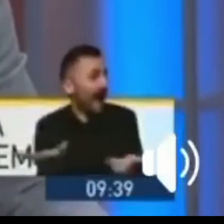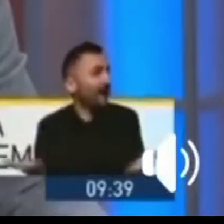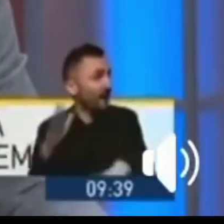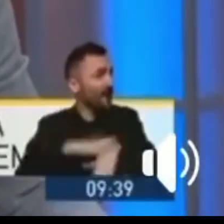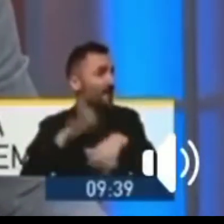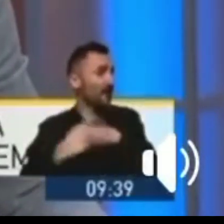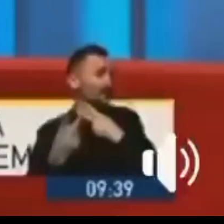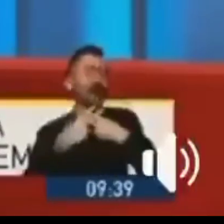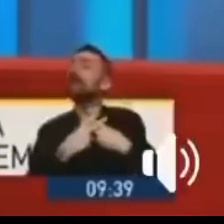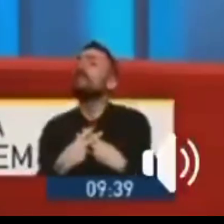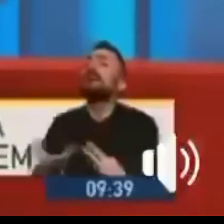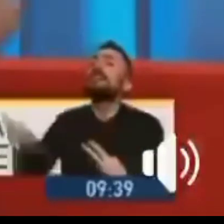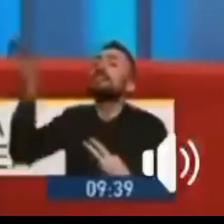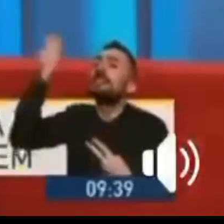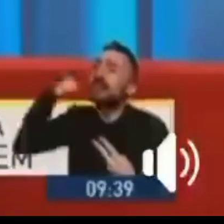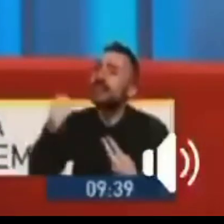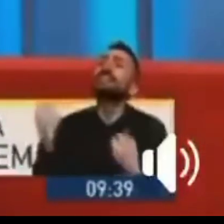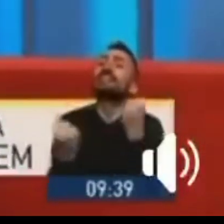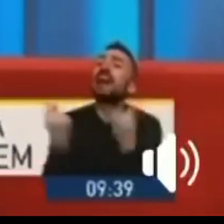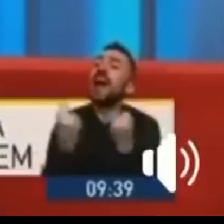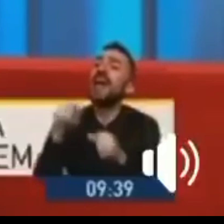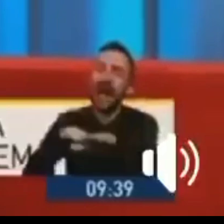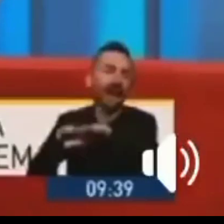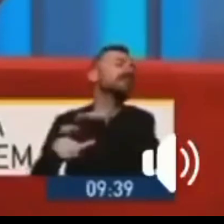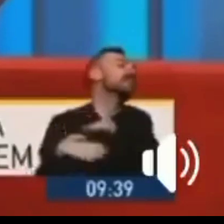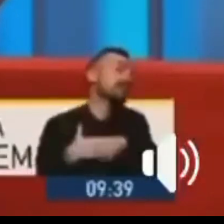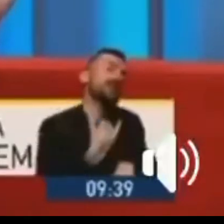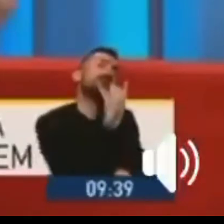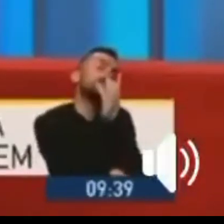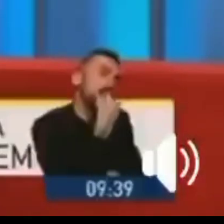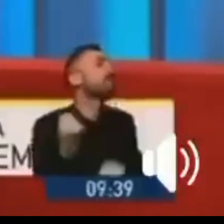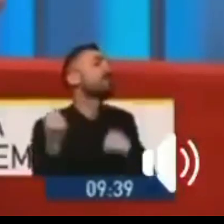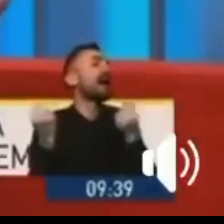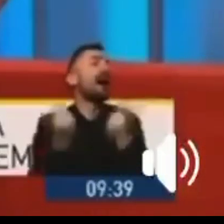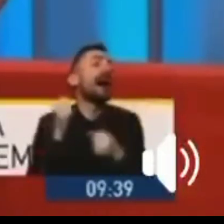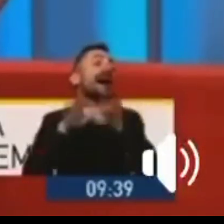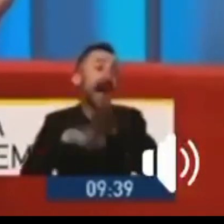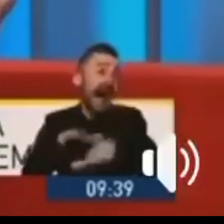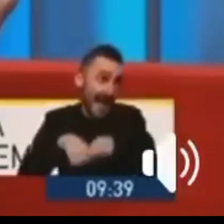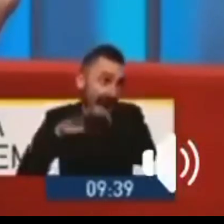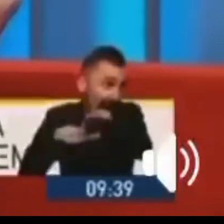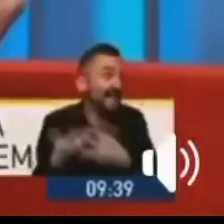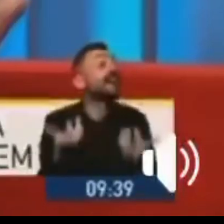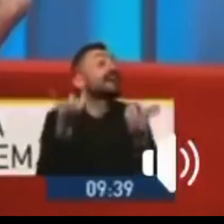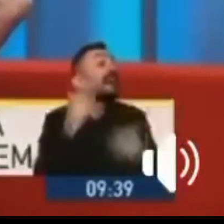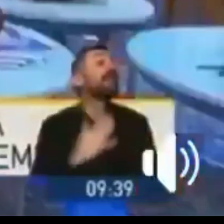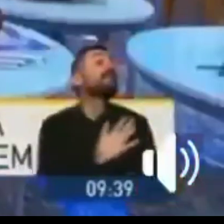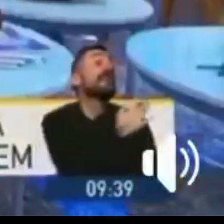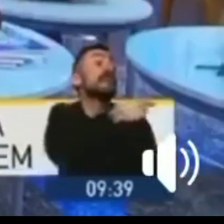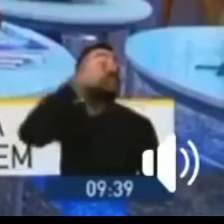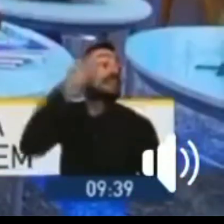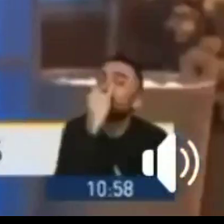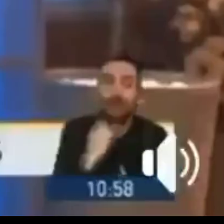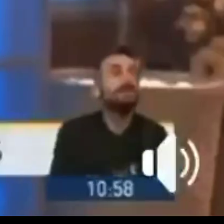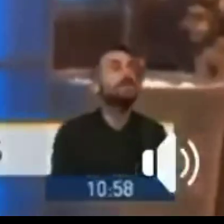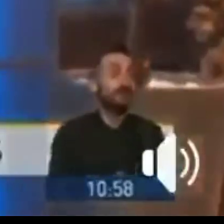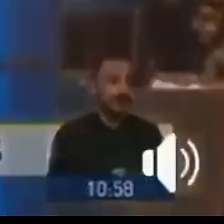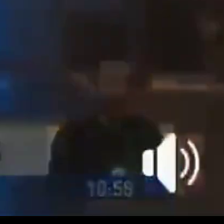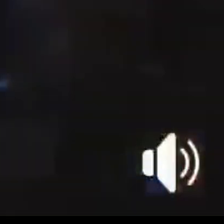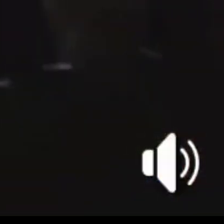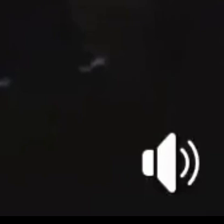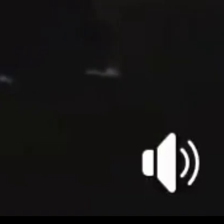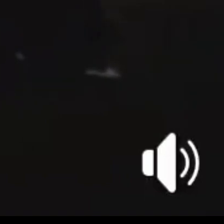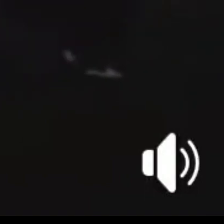o que a tem que mas as carreatas todas que a Não, a última carreata que nós vimos lá, Kombi, foi a favor do golpe militar. São Paulo, passou pela marginal perto da minha casa.